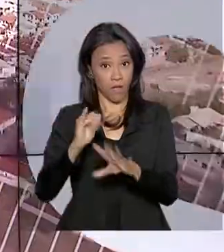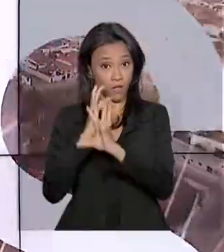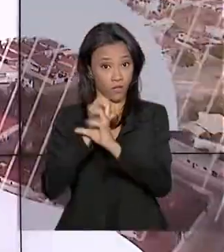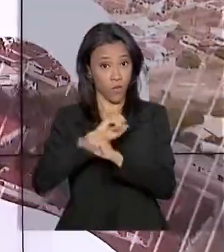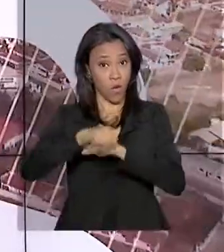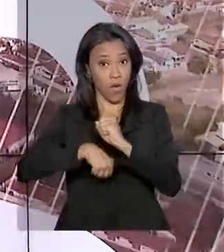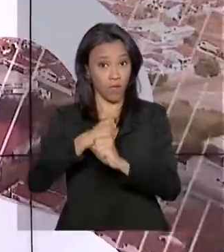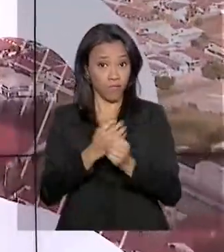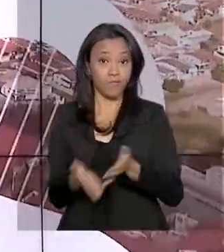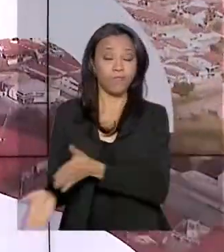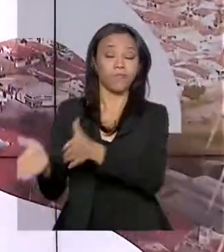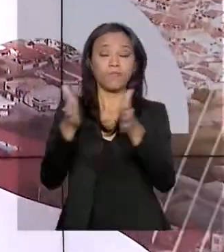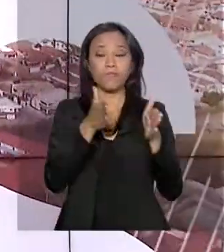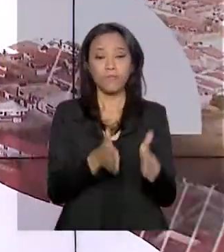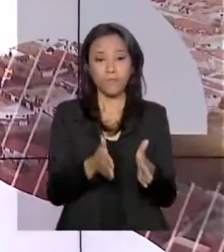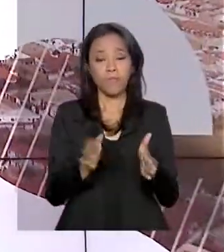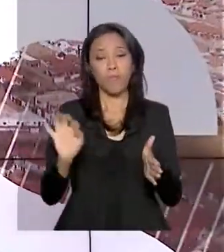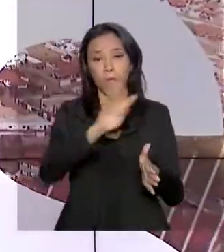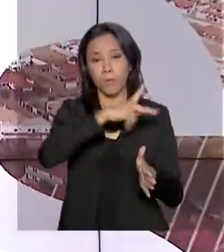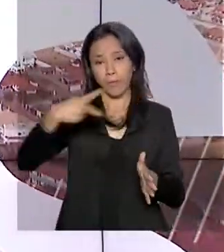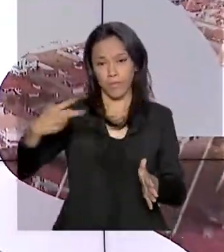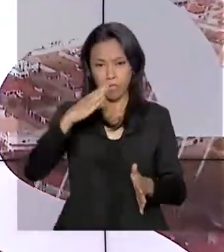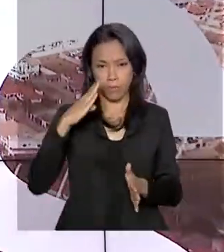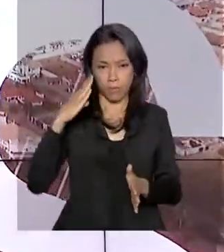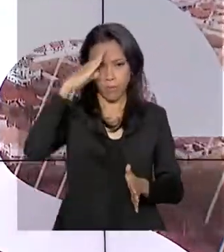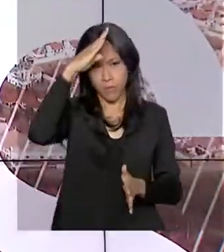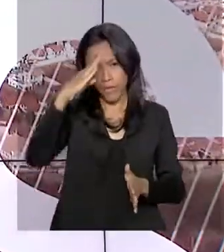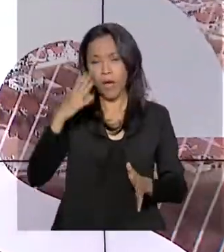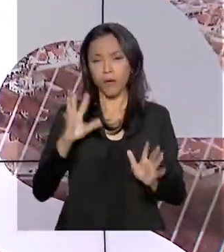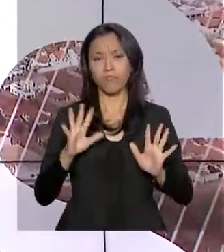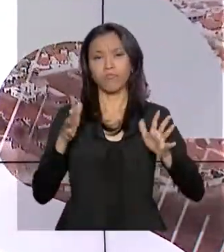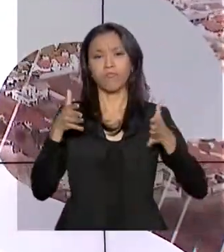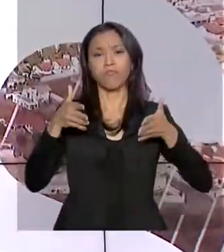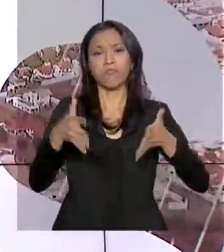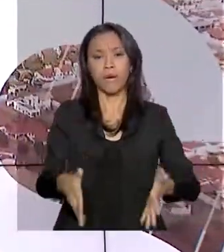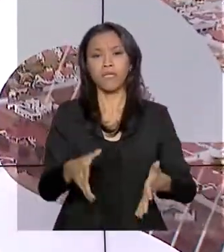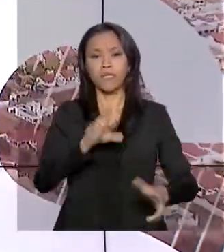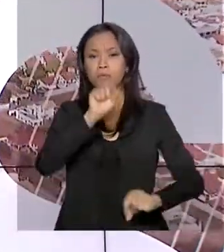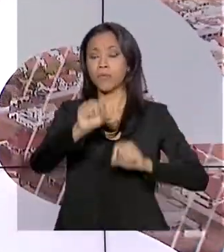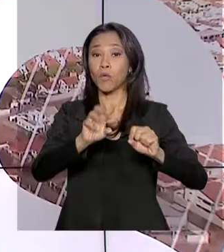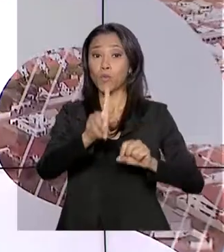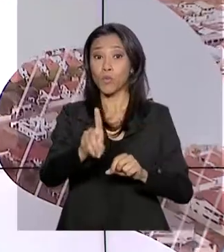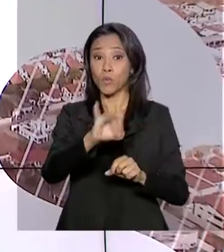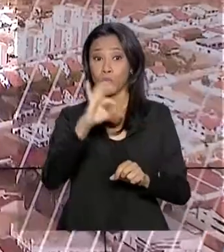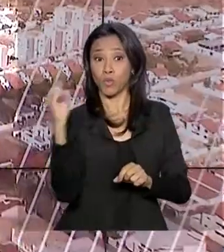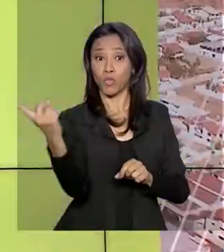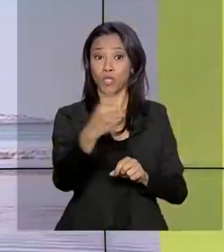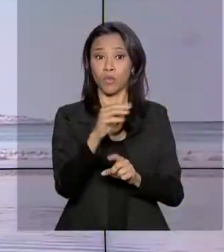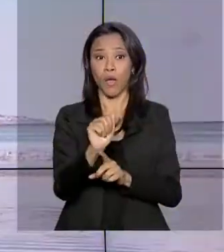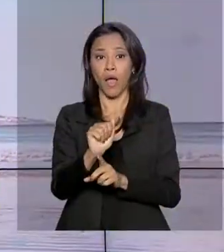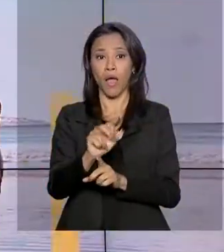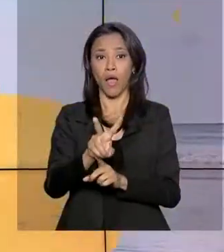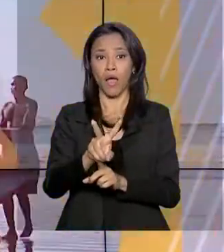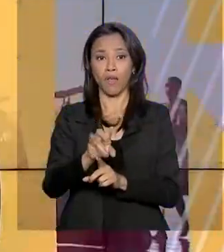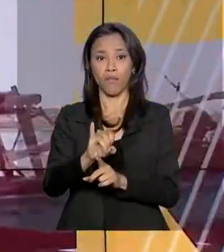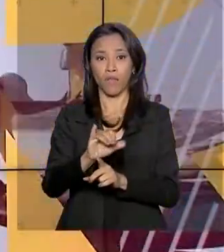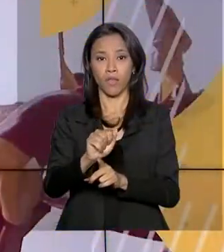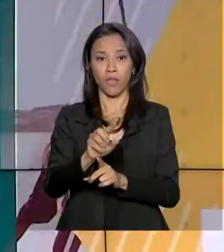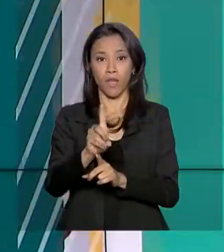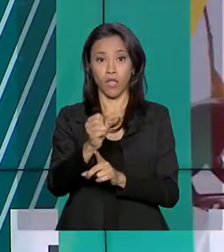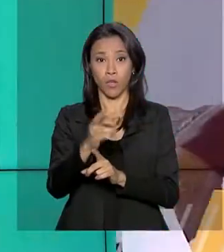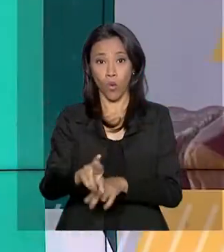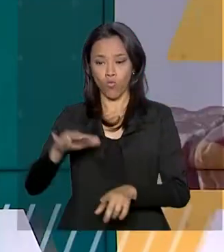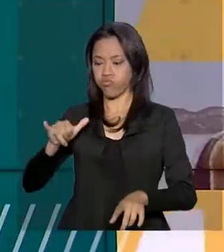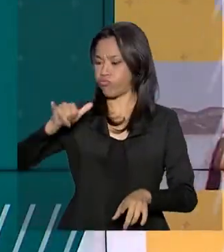E o presidente Jair Bolsonaro participa da celebração do Dia do Aviador e da Força Aérea Brasileira.